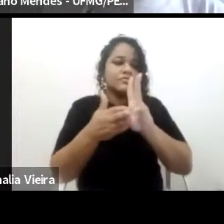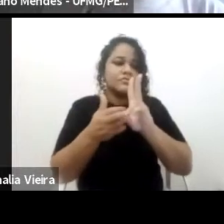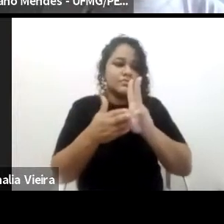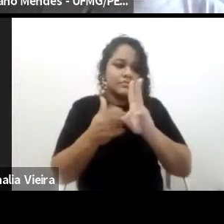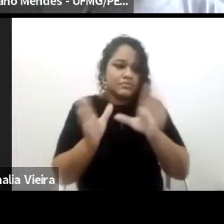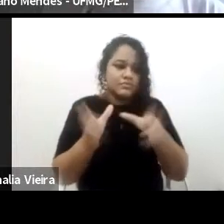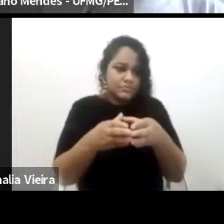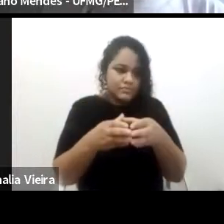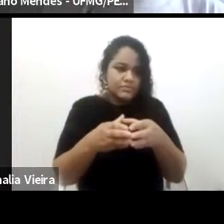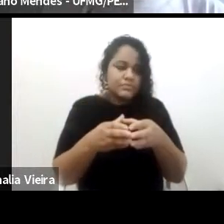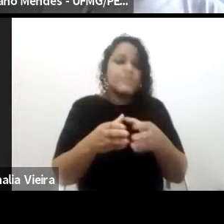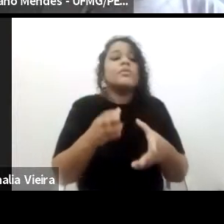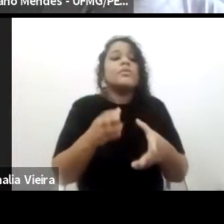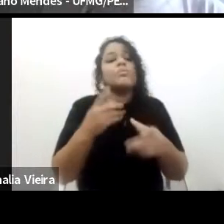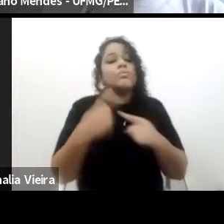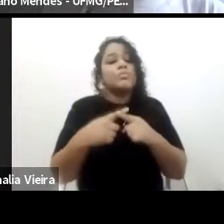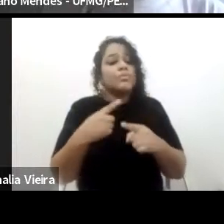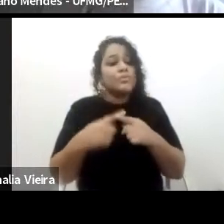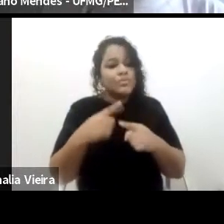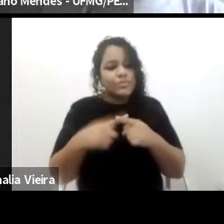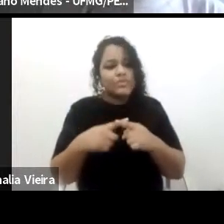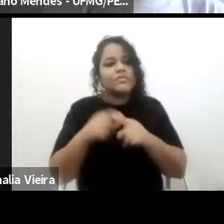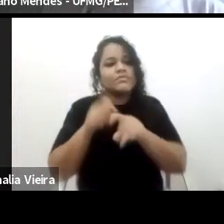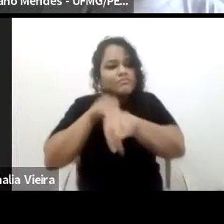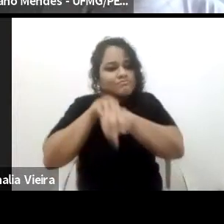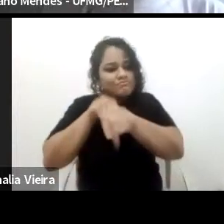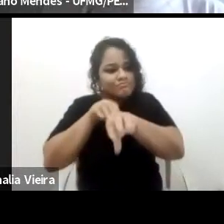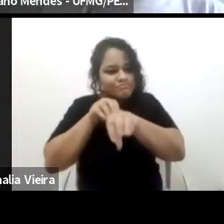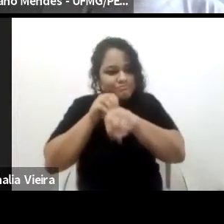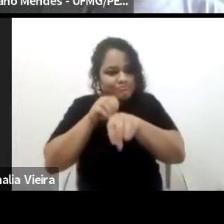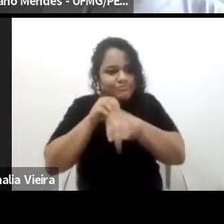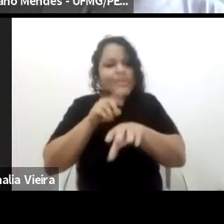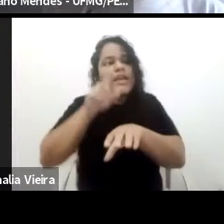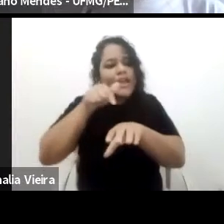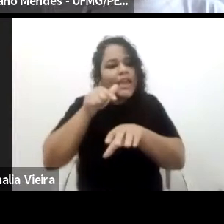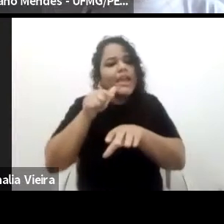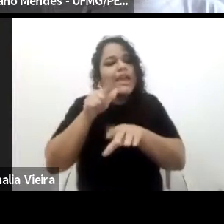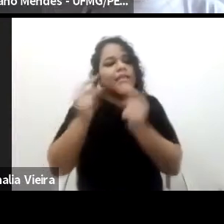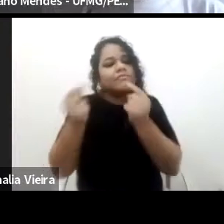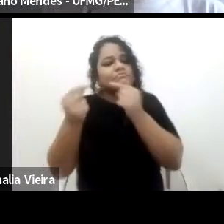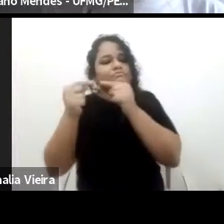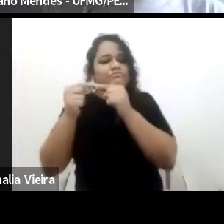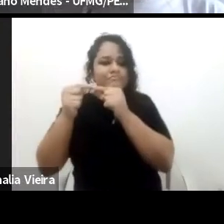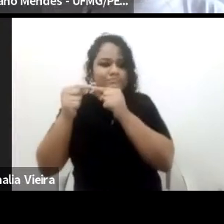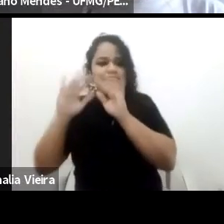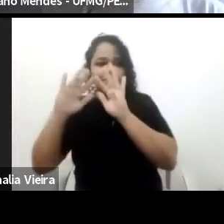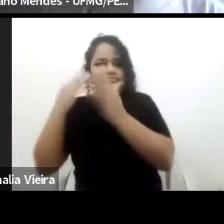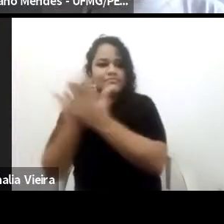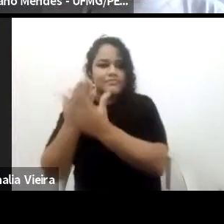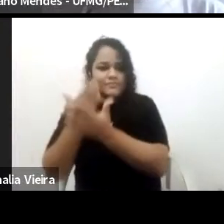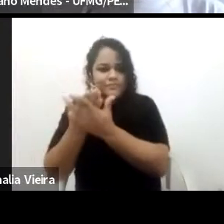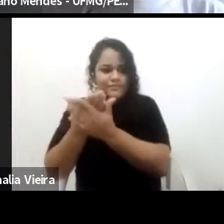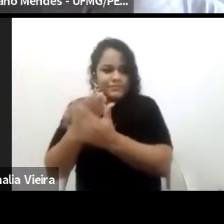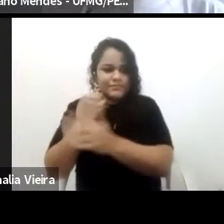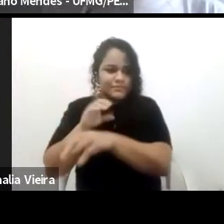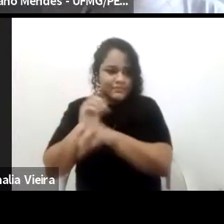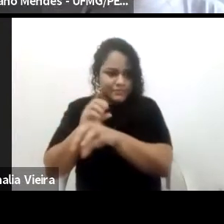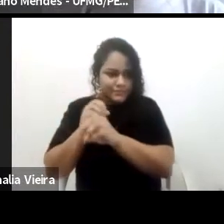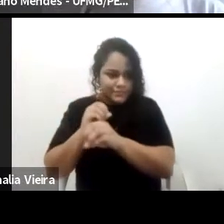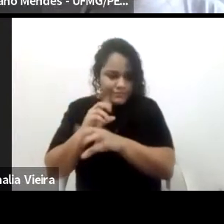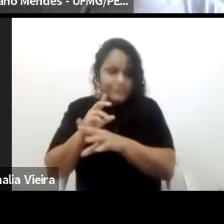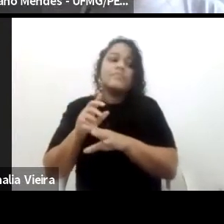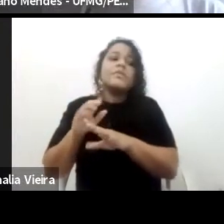educação mais voltada para uma certa escolarização quando os jesuítas educam esses indígenas, entendeu?